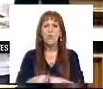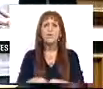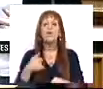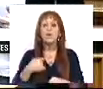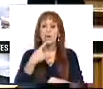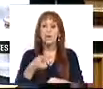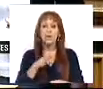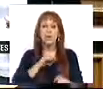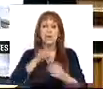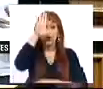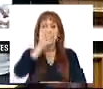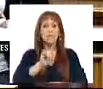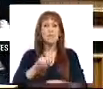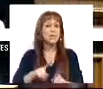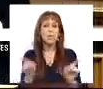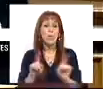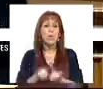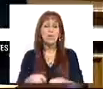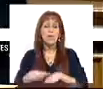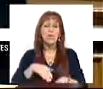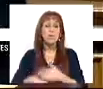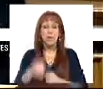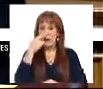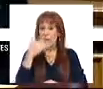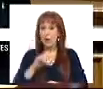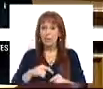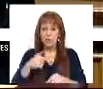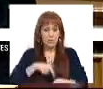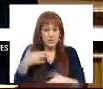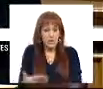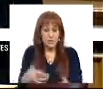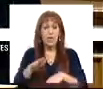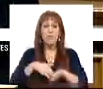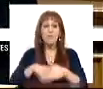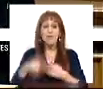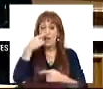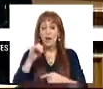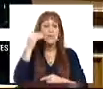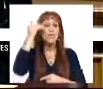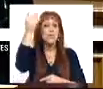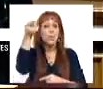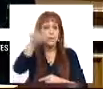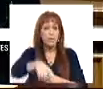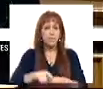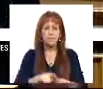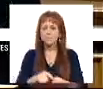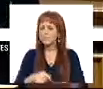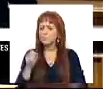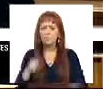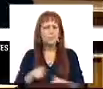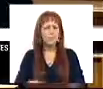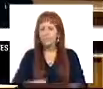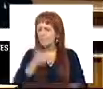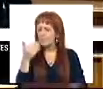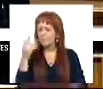quero também dizer, Sr. Secretário de Estado, que não estão a cometer apenas erros para o presente, como estão a cometer erros para o futuro. Foi uma brutal